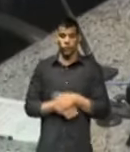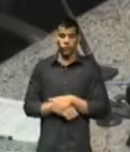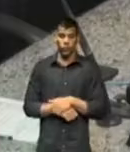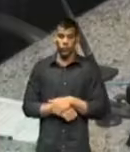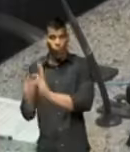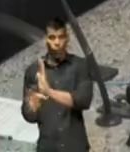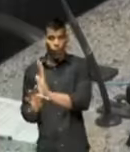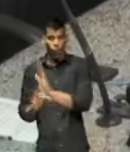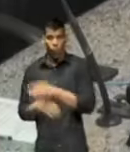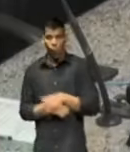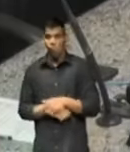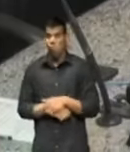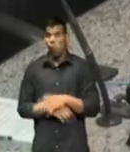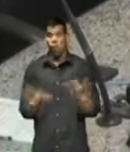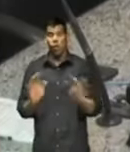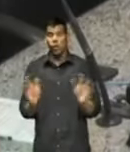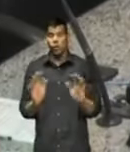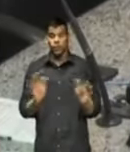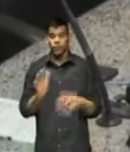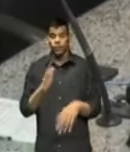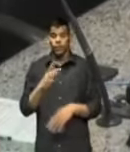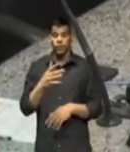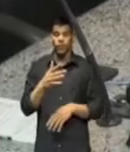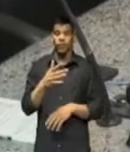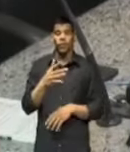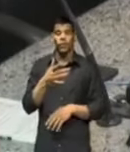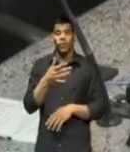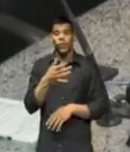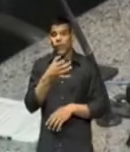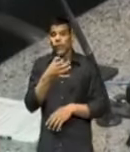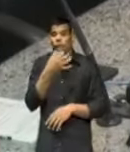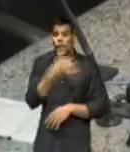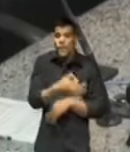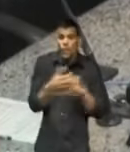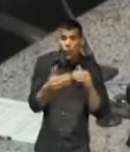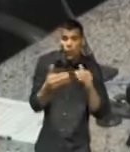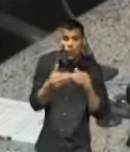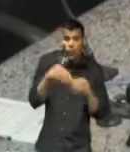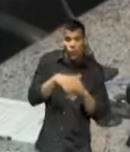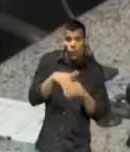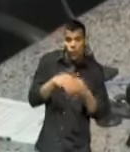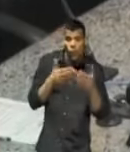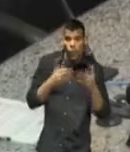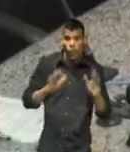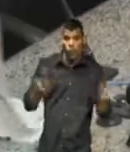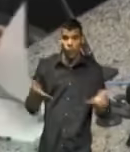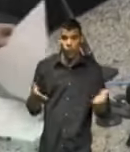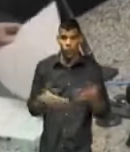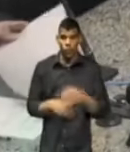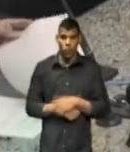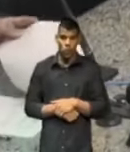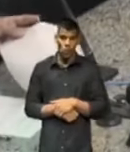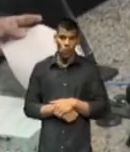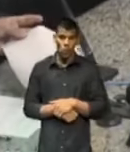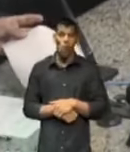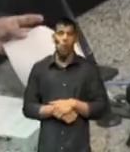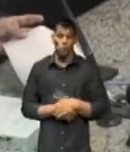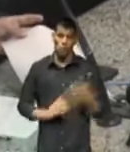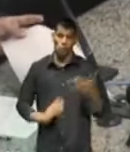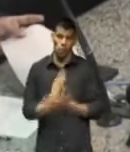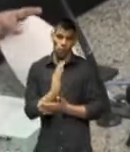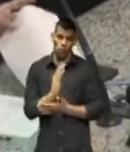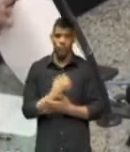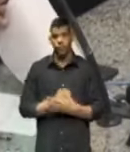contrários, são favoráveis ao parecer que é contrário, permaneçam como se encontram. Aprovados os pareceres contrários,